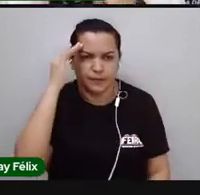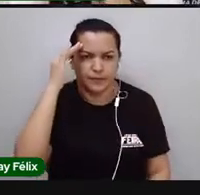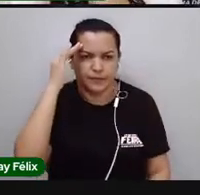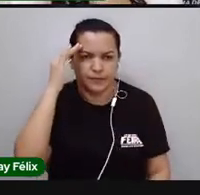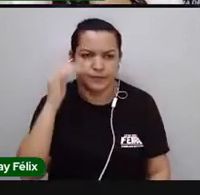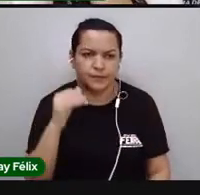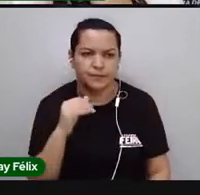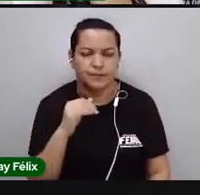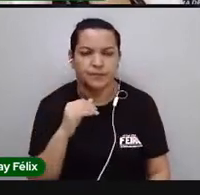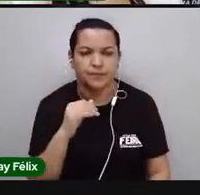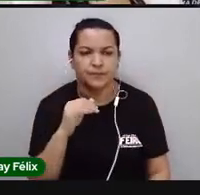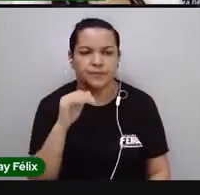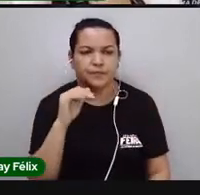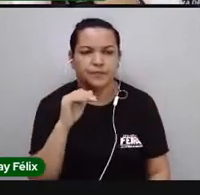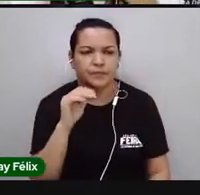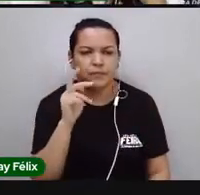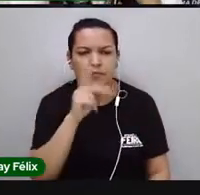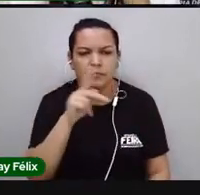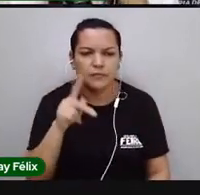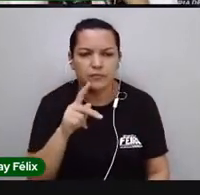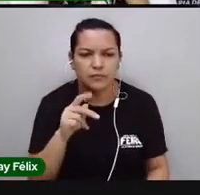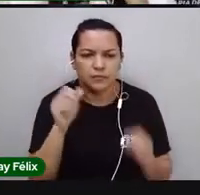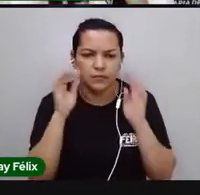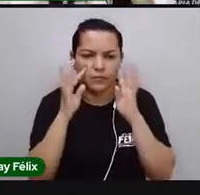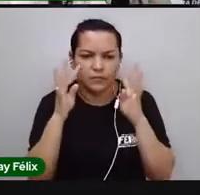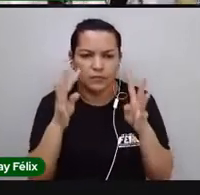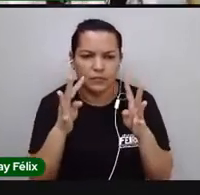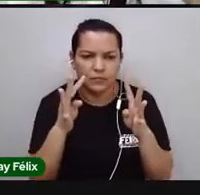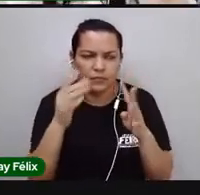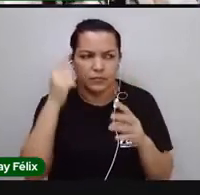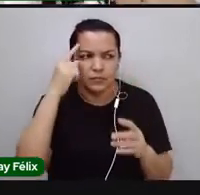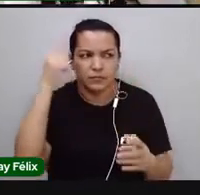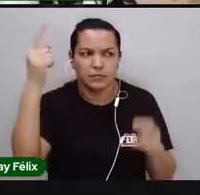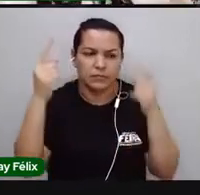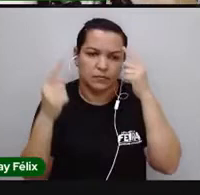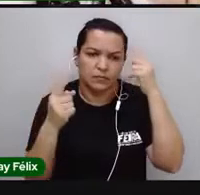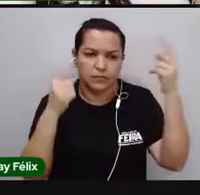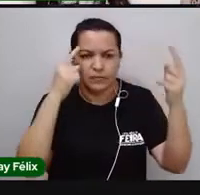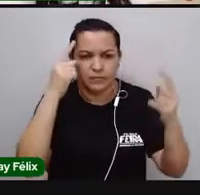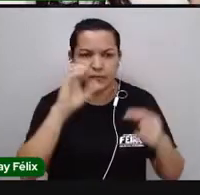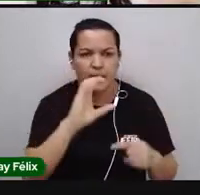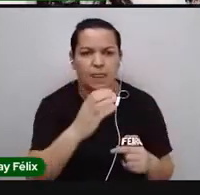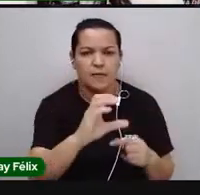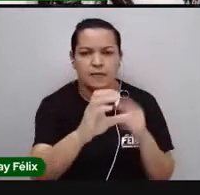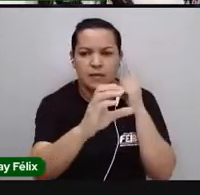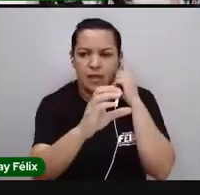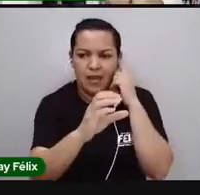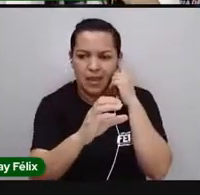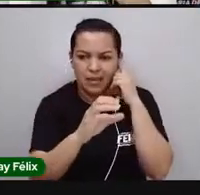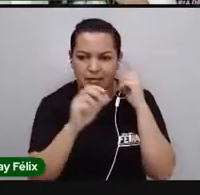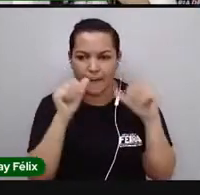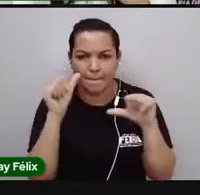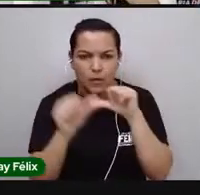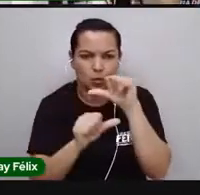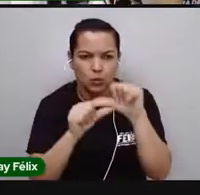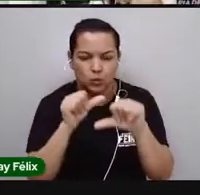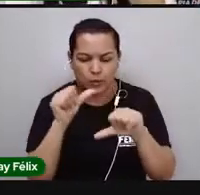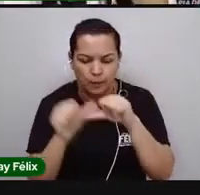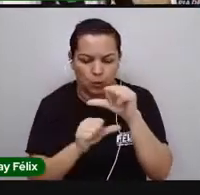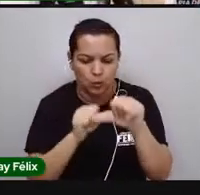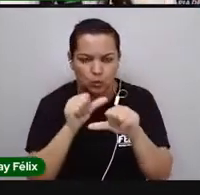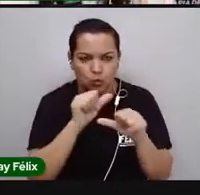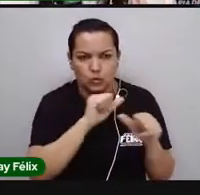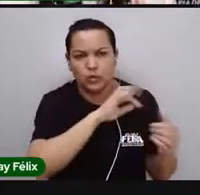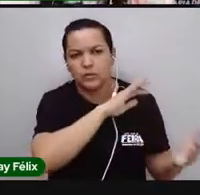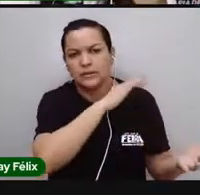Por que a Pró chama atenção para isso? Porque a gente tem que lembrar que a ciência, ela também foi mudando ao longo do tempo, ao